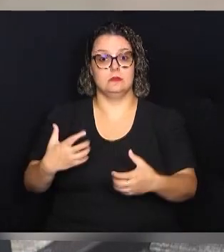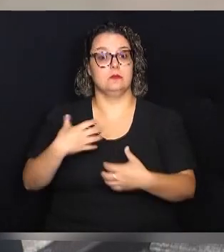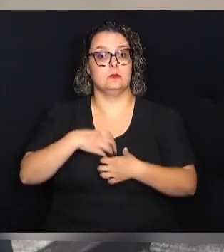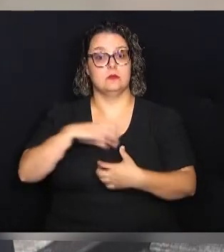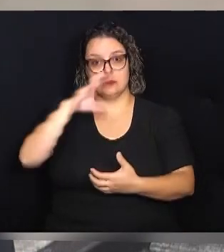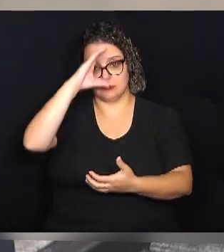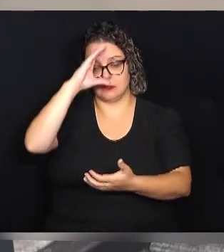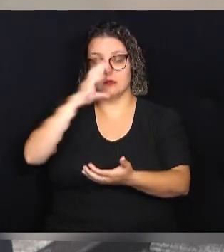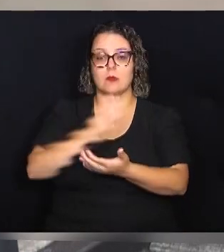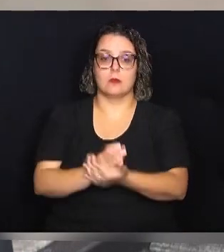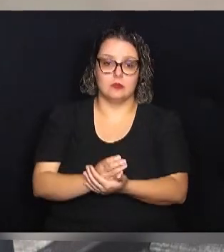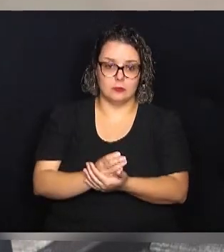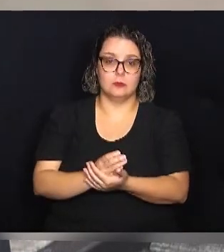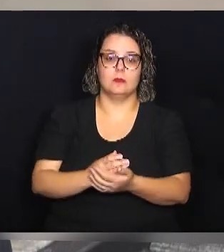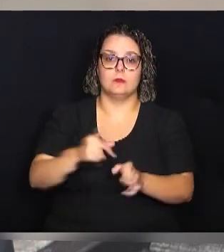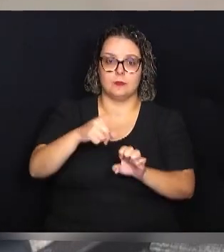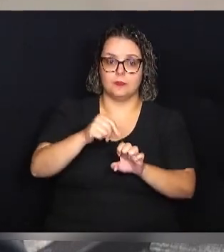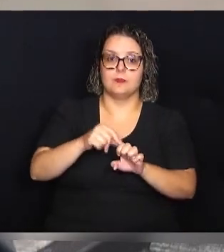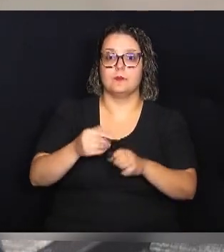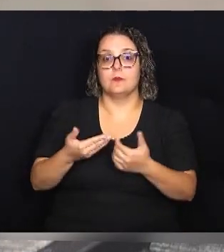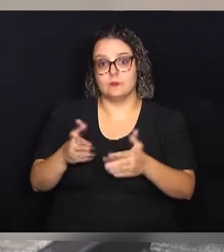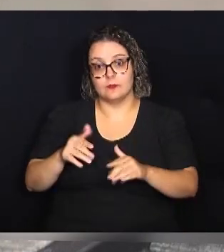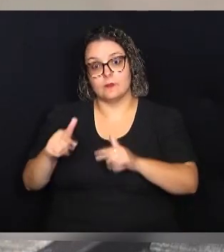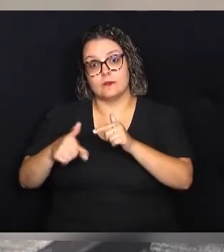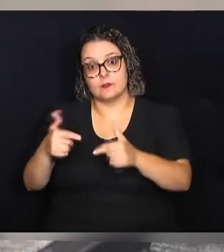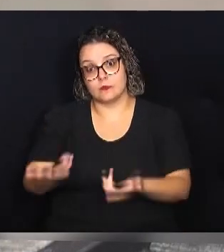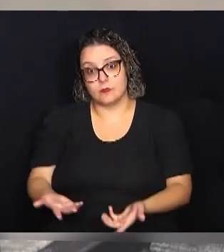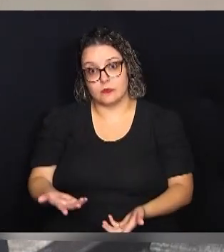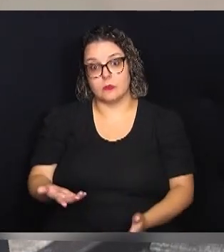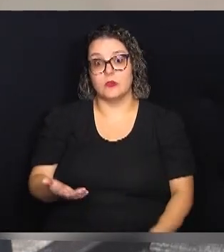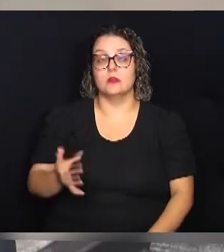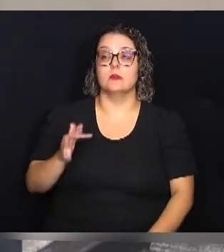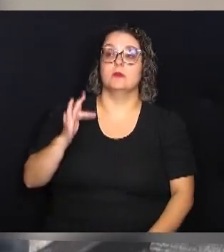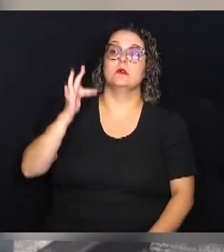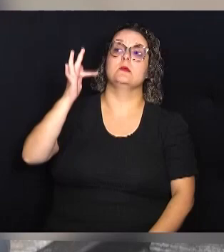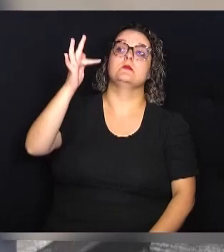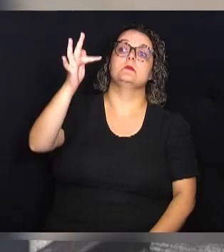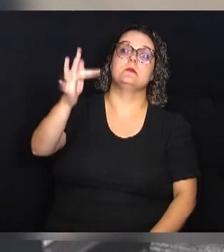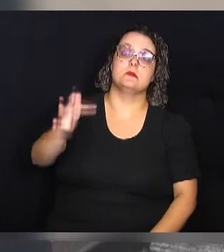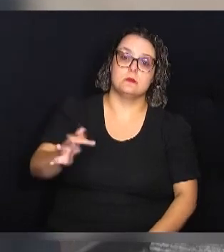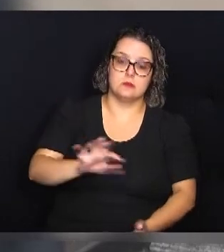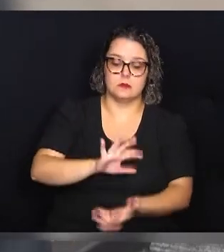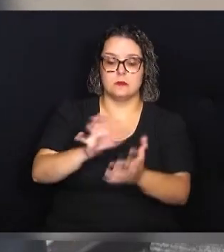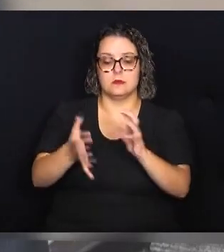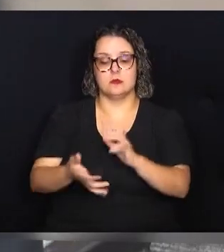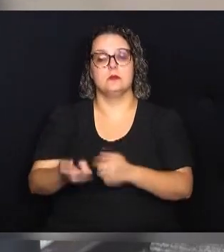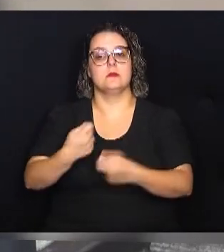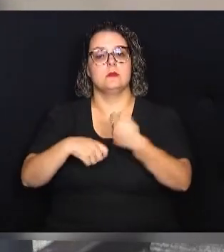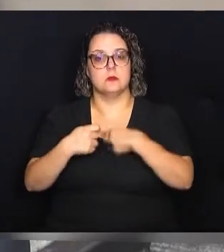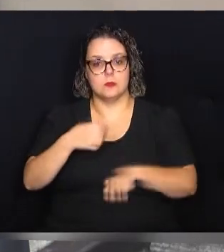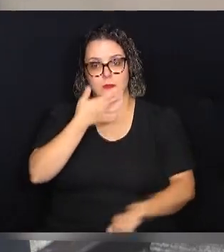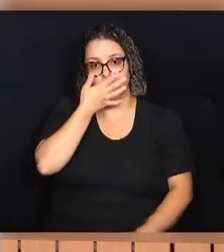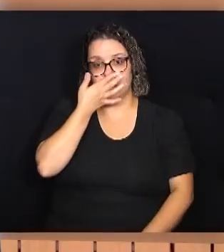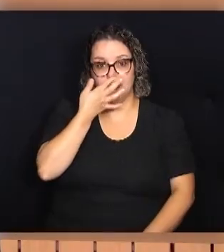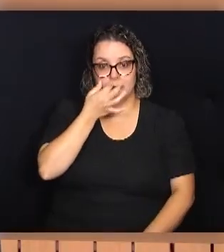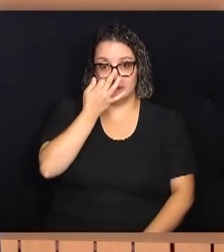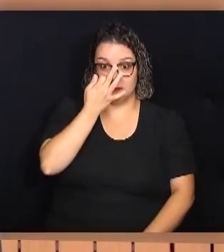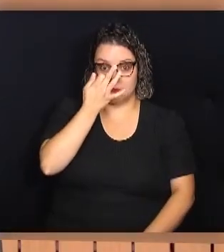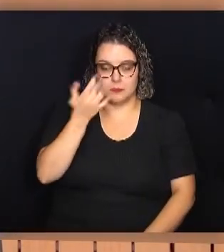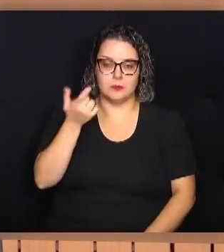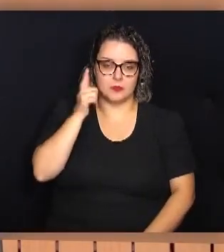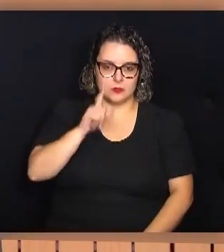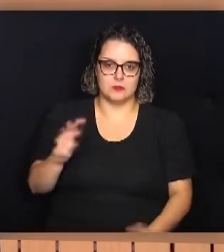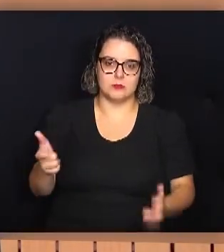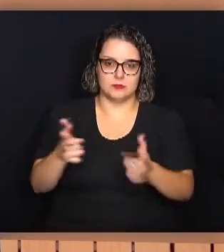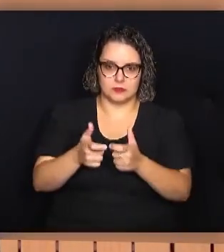em empreender e gerar empregos. Aí, numa futura reforma administrativa, nós vamos conseguir diminuir os custos. Muitos